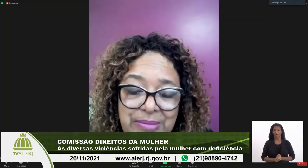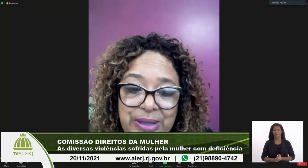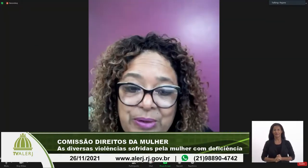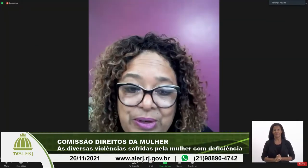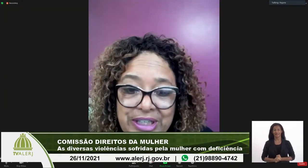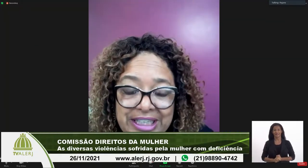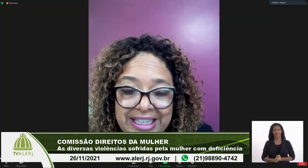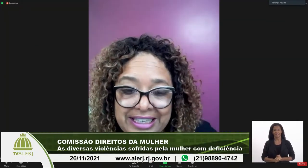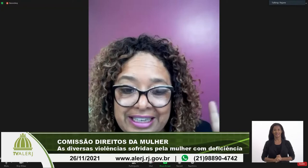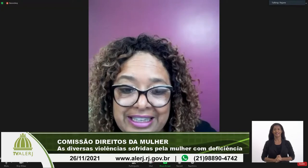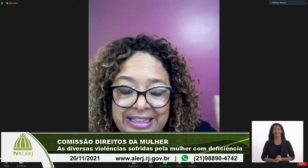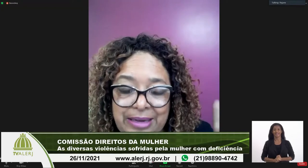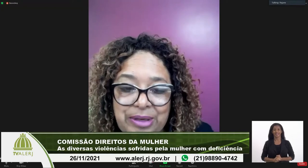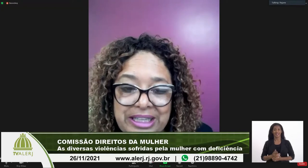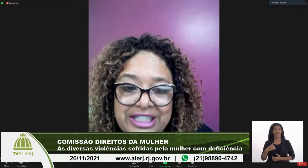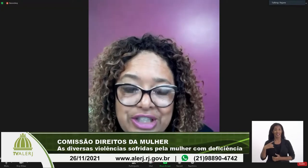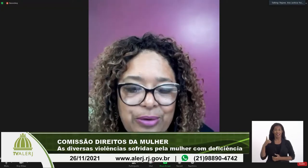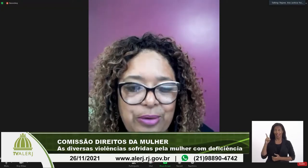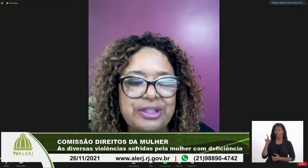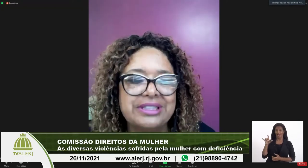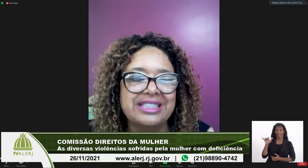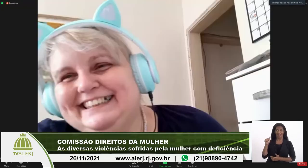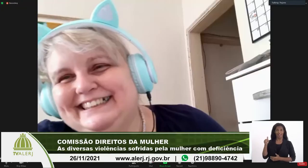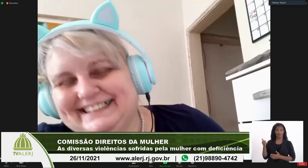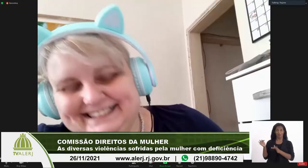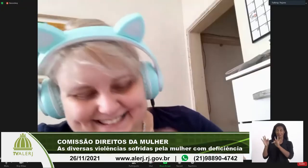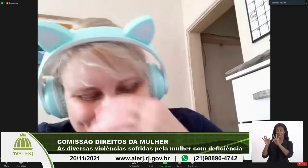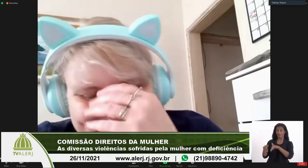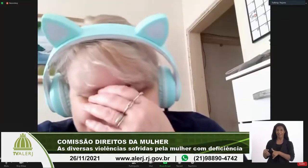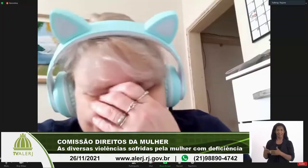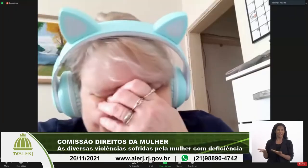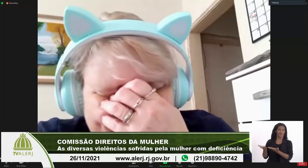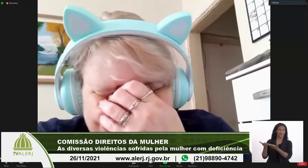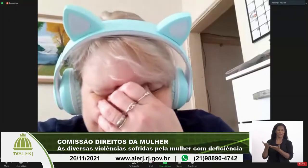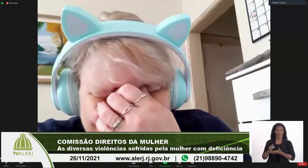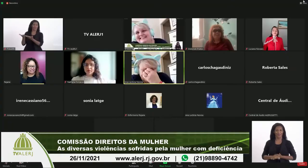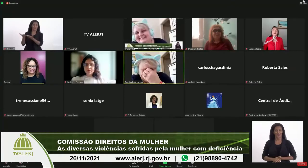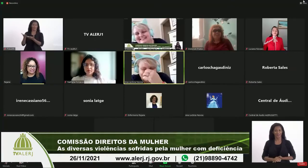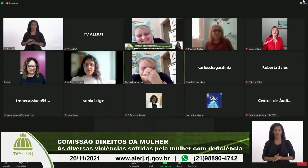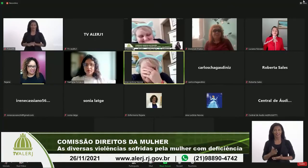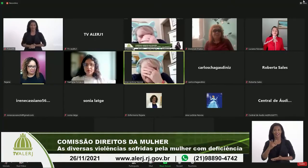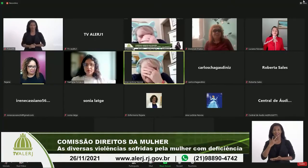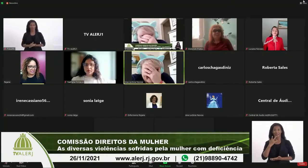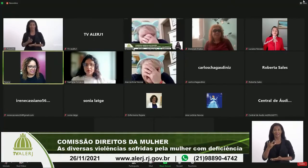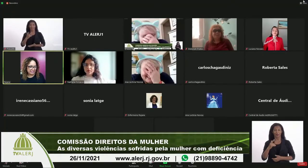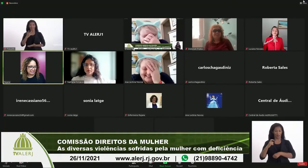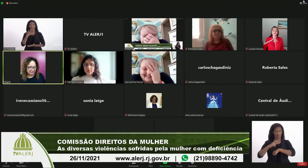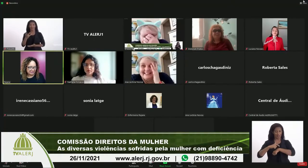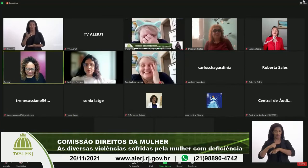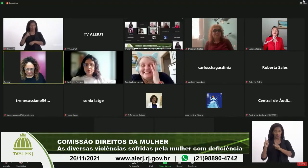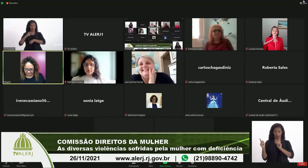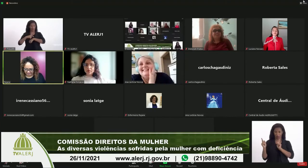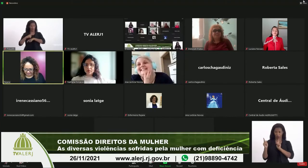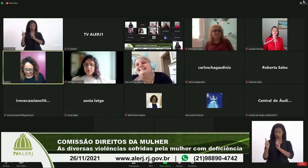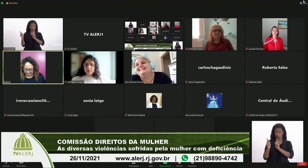nem terminou a da Débora nem chegou por isso ninguém falou que tava chegando o tempo dela